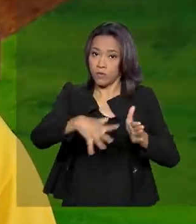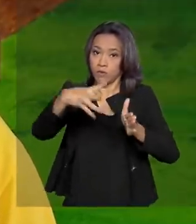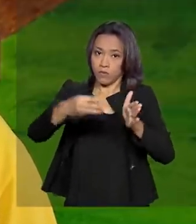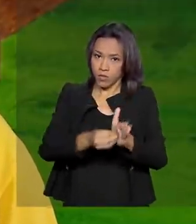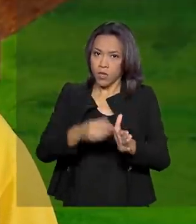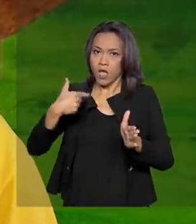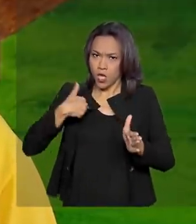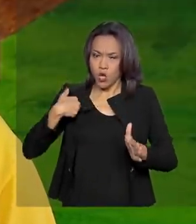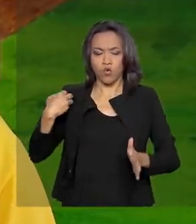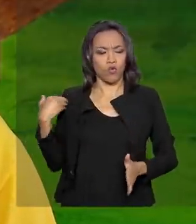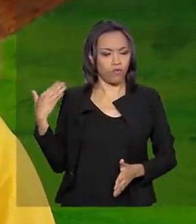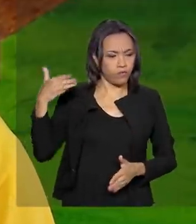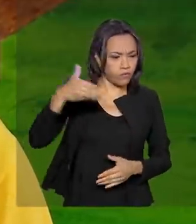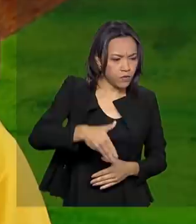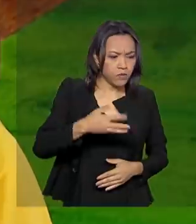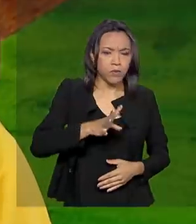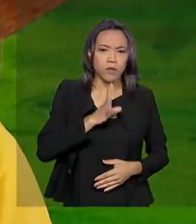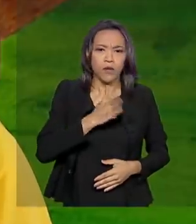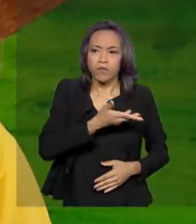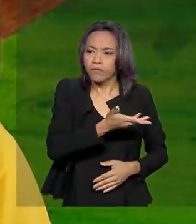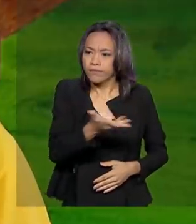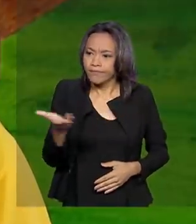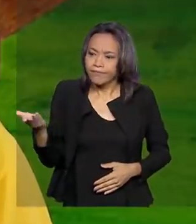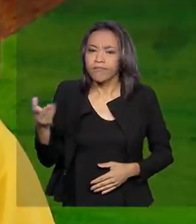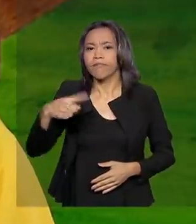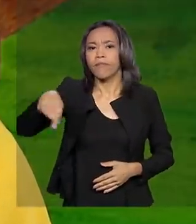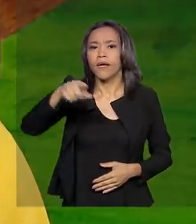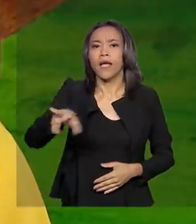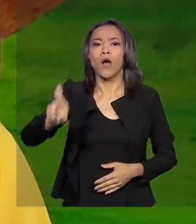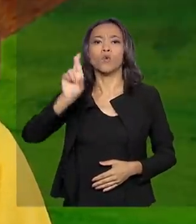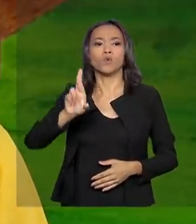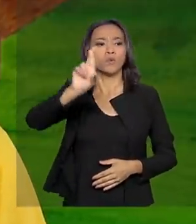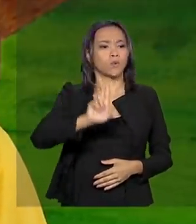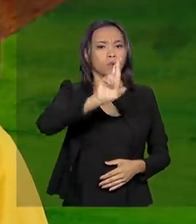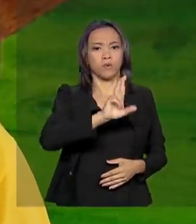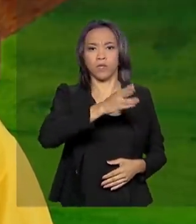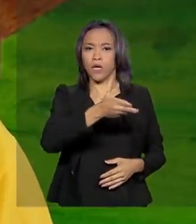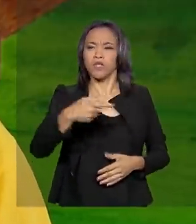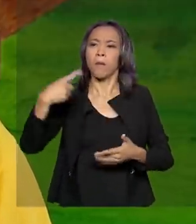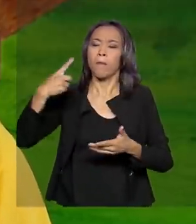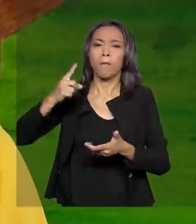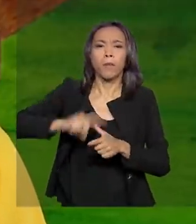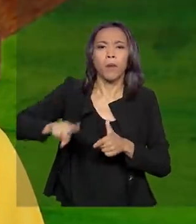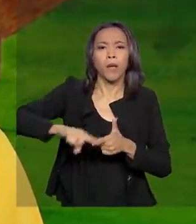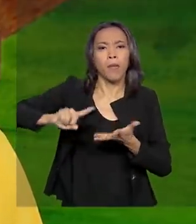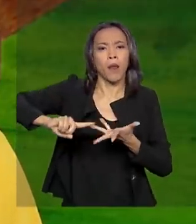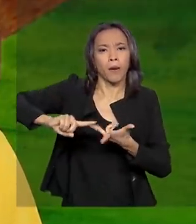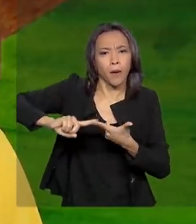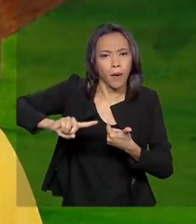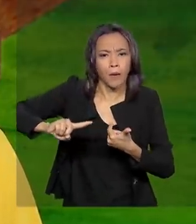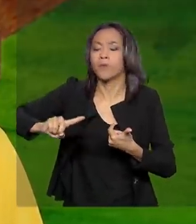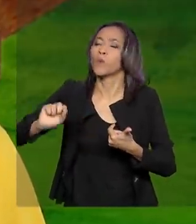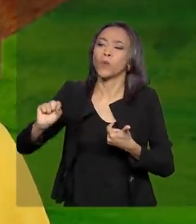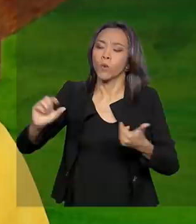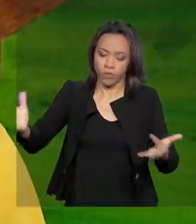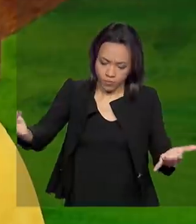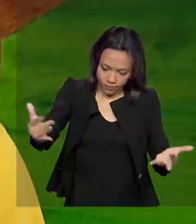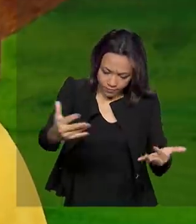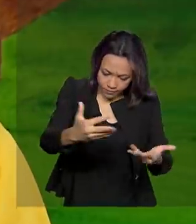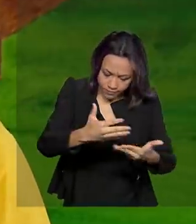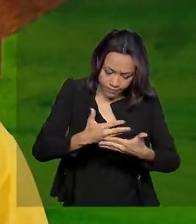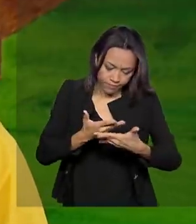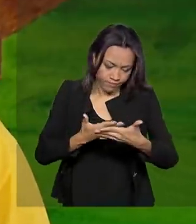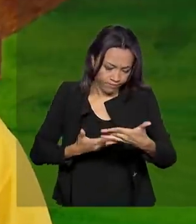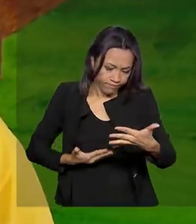fazendo essa viagem aqui a Roraima para que as autoridades locais exponham as suas necessidades, as suas demandas, de forma